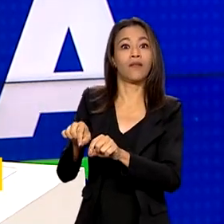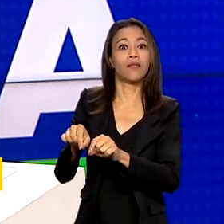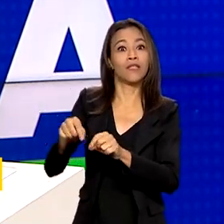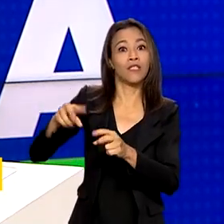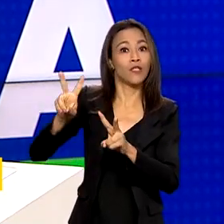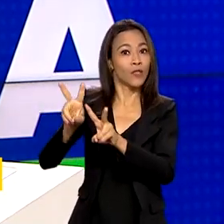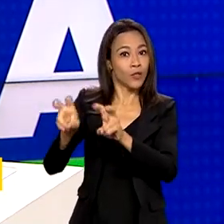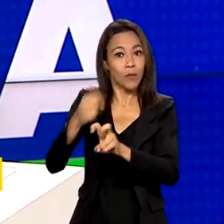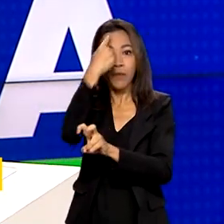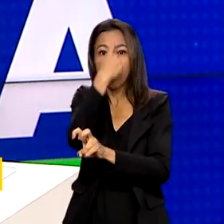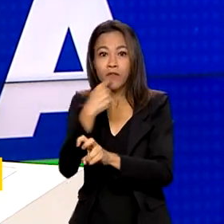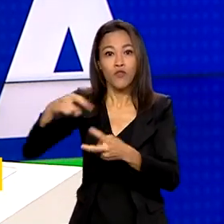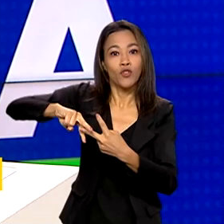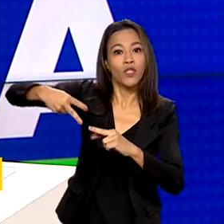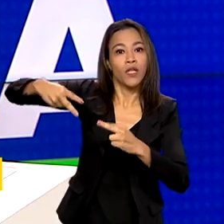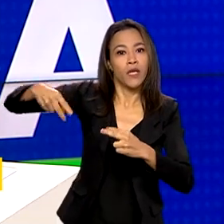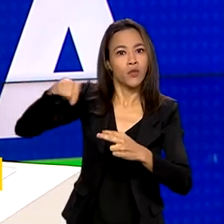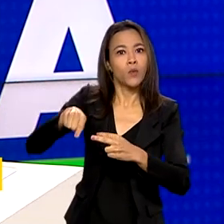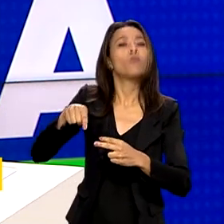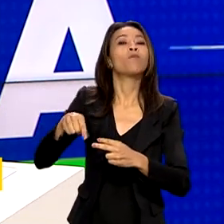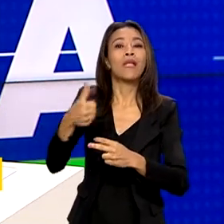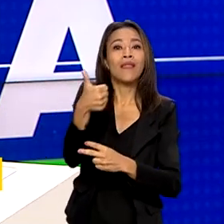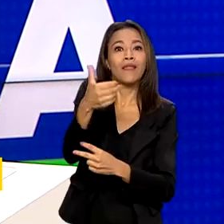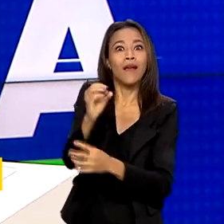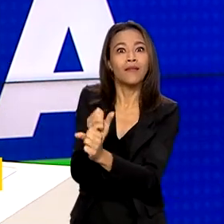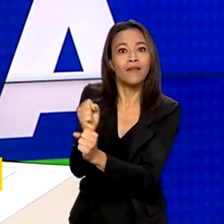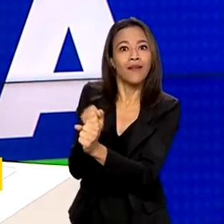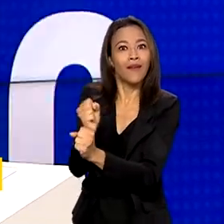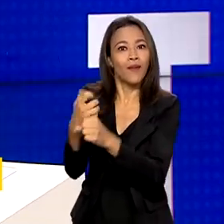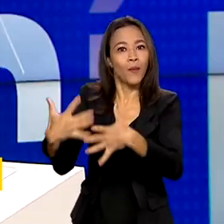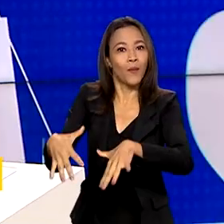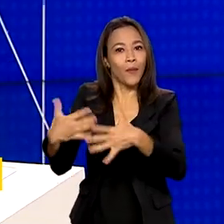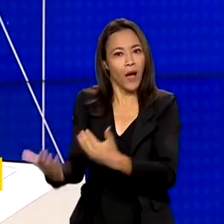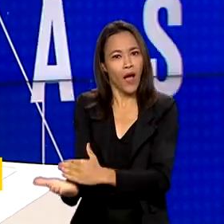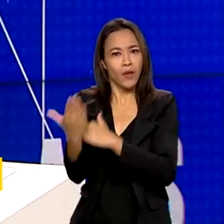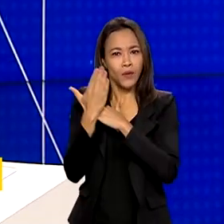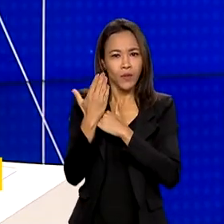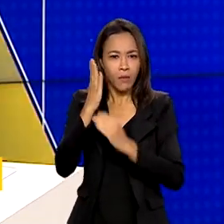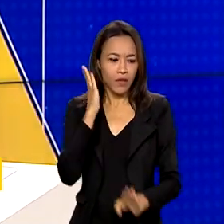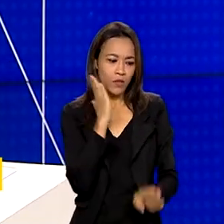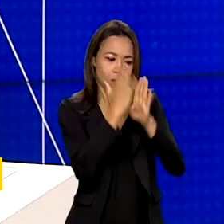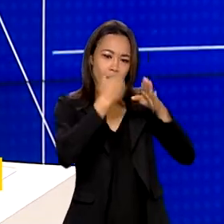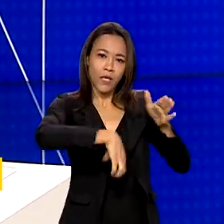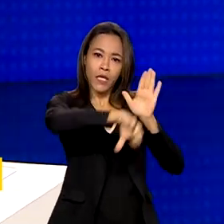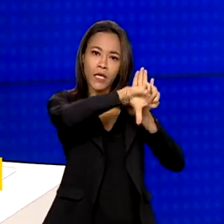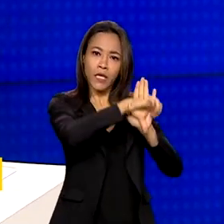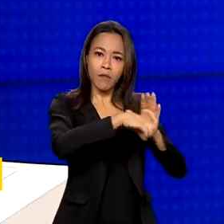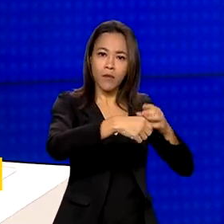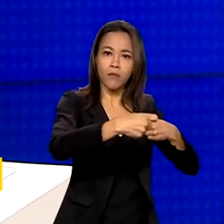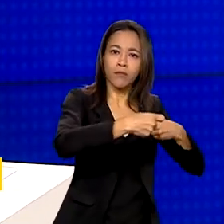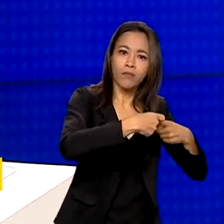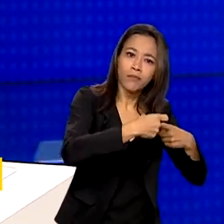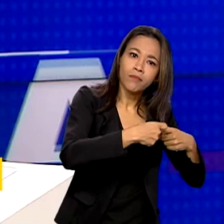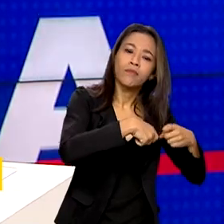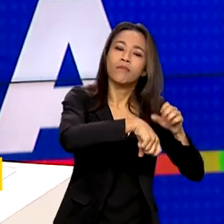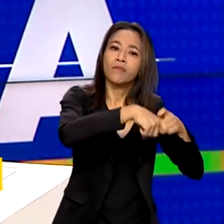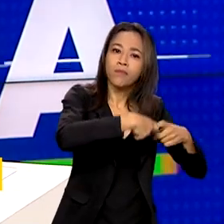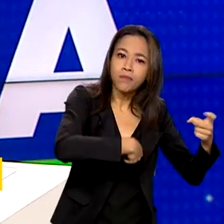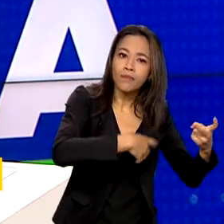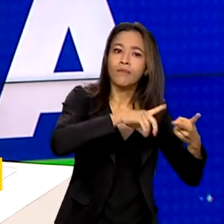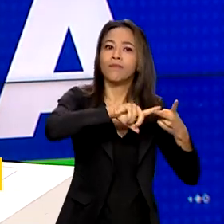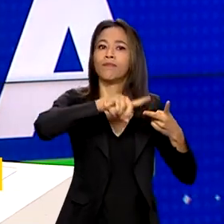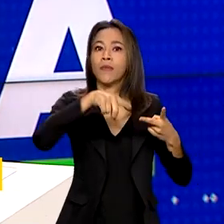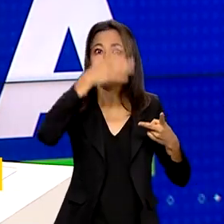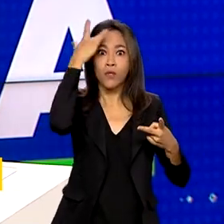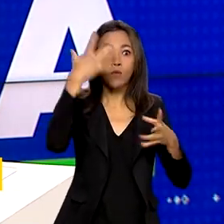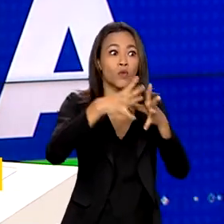genéticos. O sistema completou 10 anos e ajuda na investigação de crimes sexuais e também na identificação de pessoas